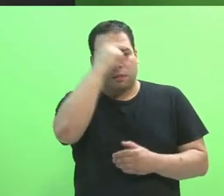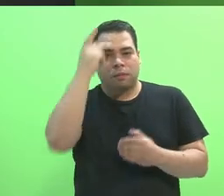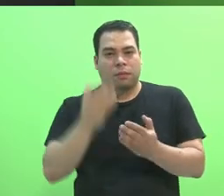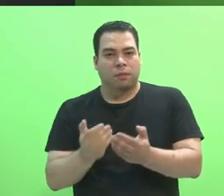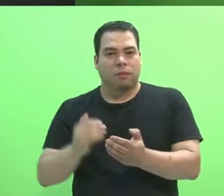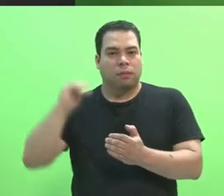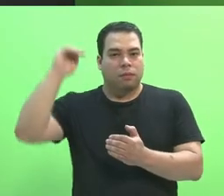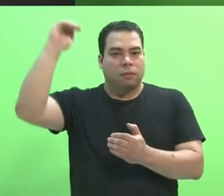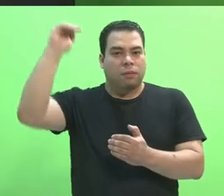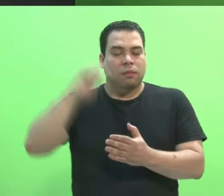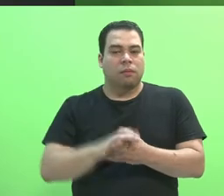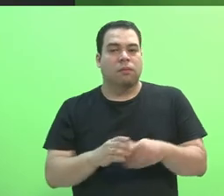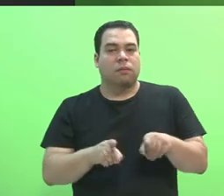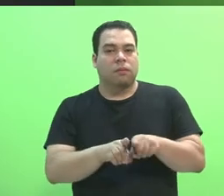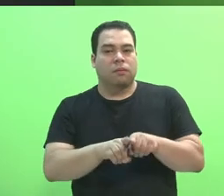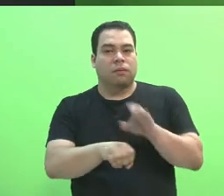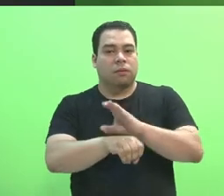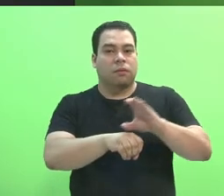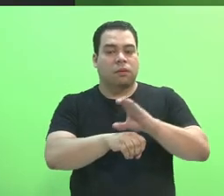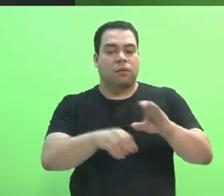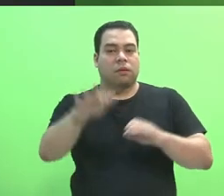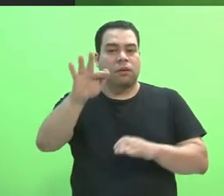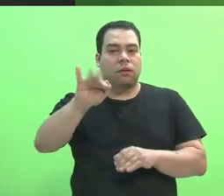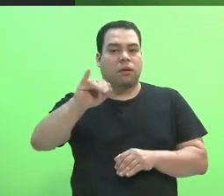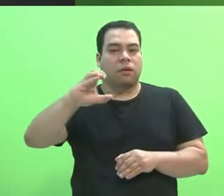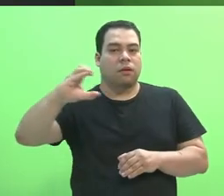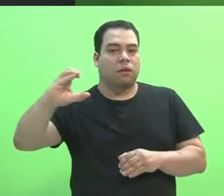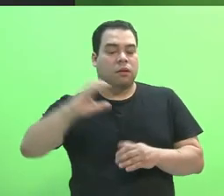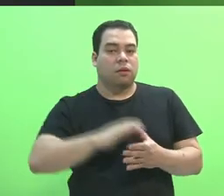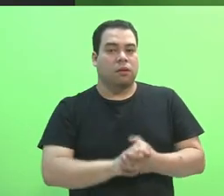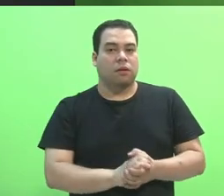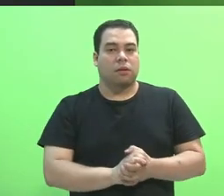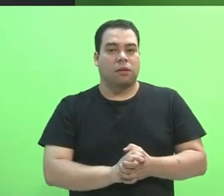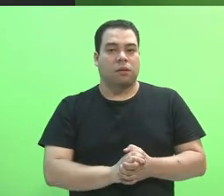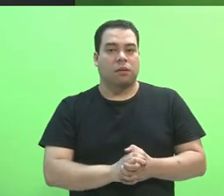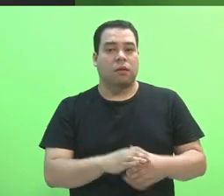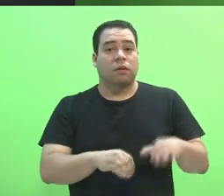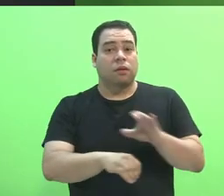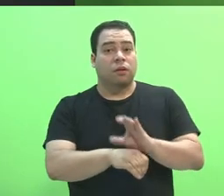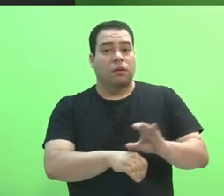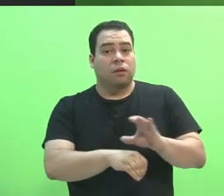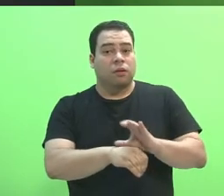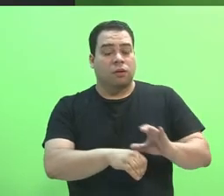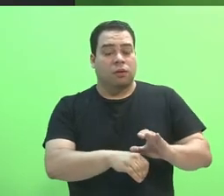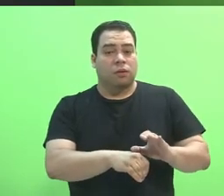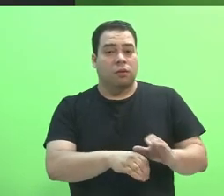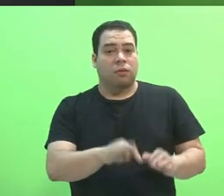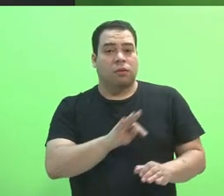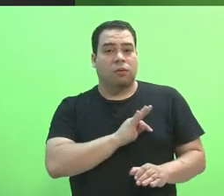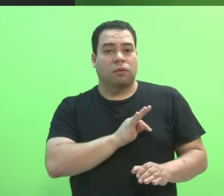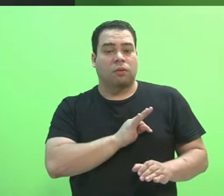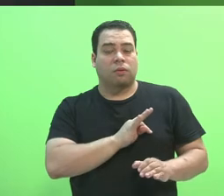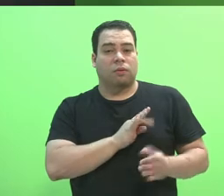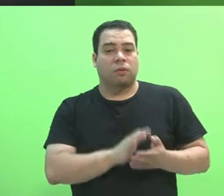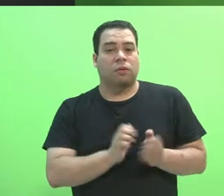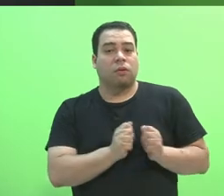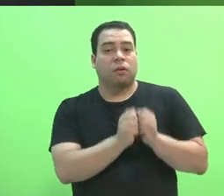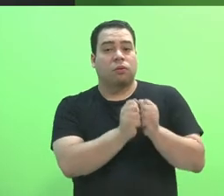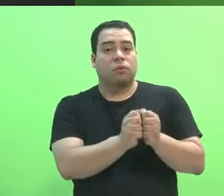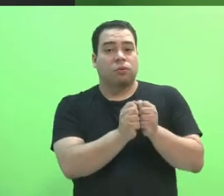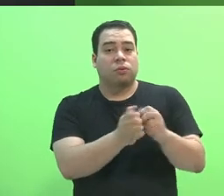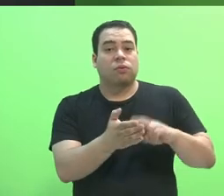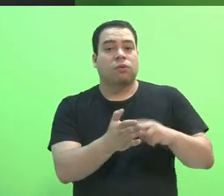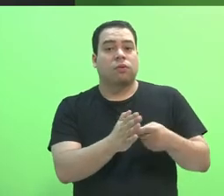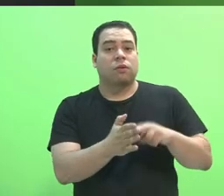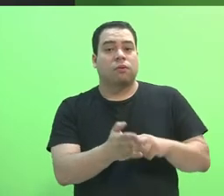Cursos SIC de Formação Inicial e Continuada. Os cursos técnicos com comitante são oferecidos a quem esteja